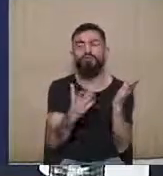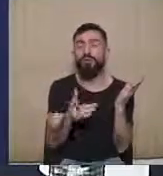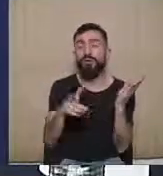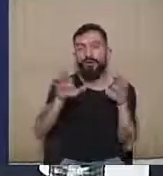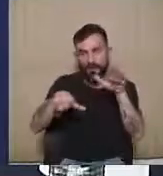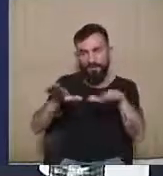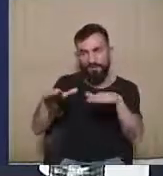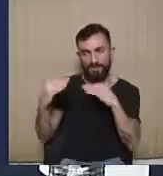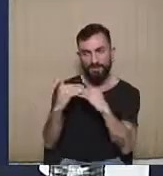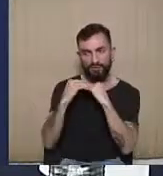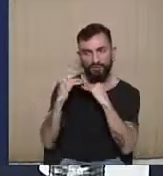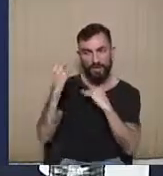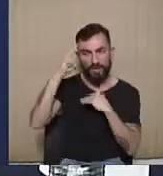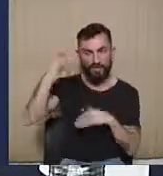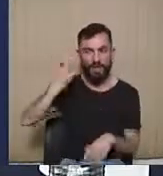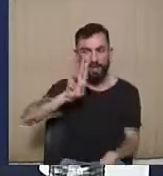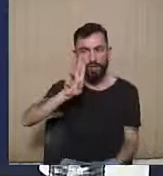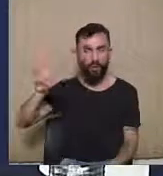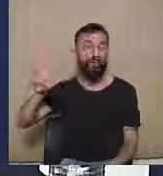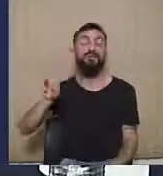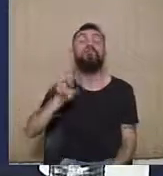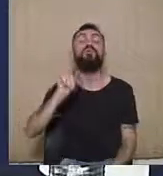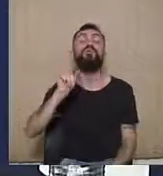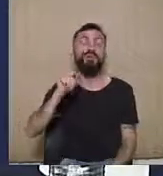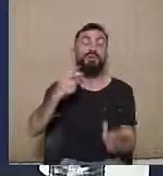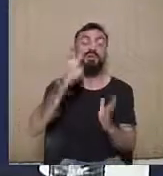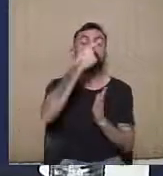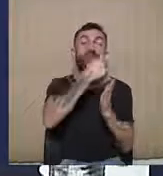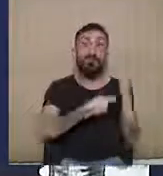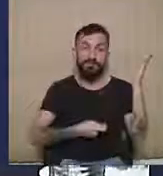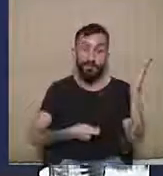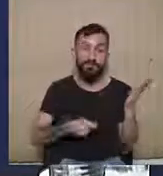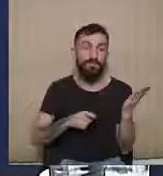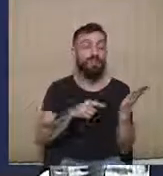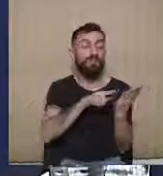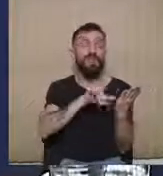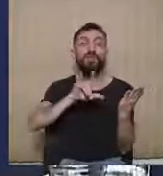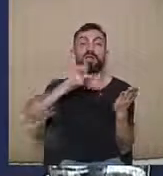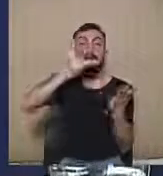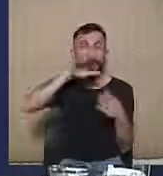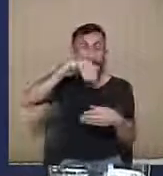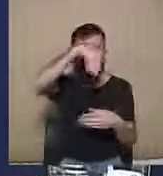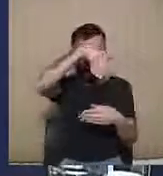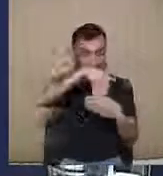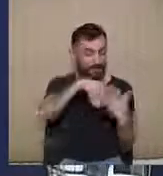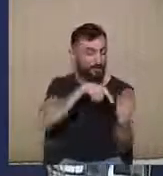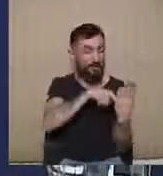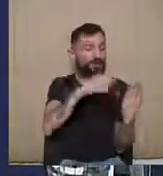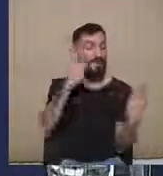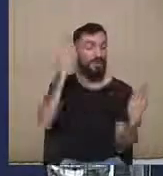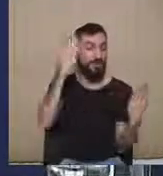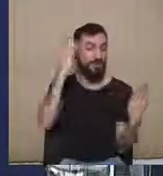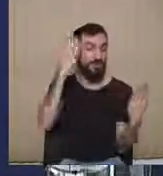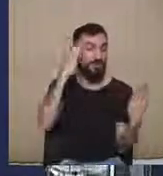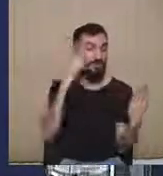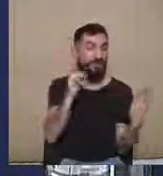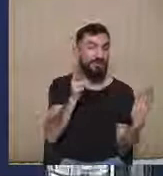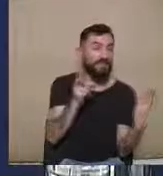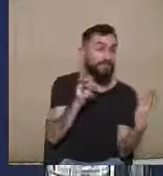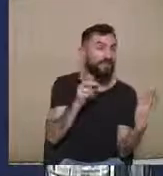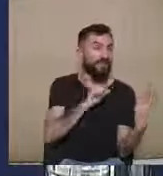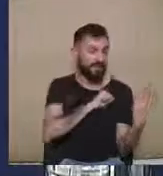quem é, que diz que a arte da interpretação da lei eleitoral é a arte da eterna malícia,